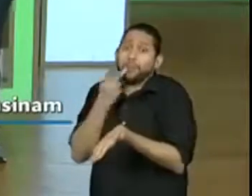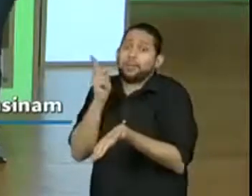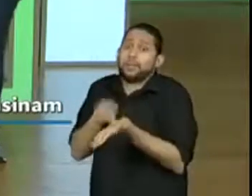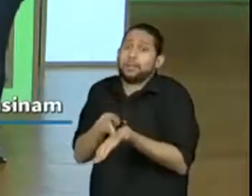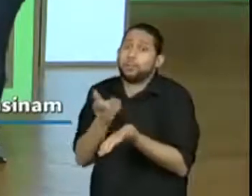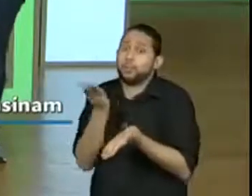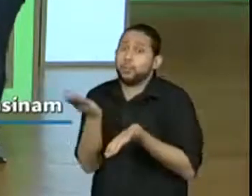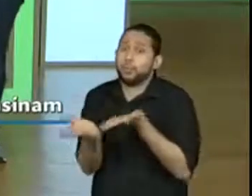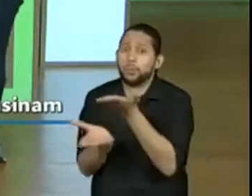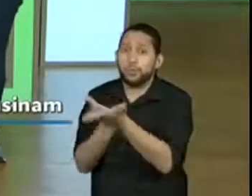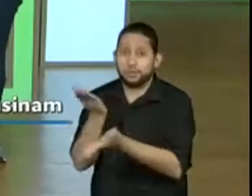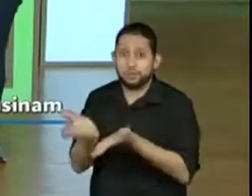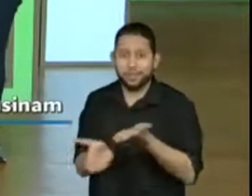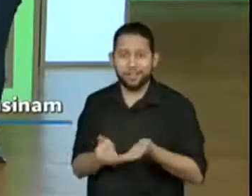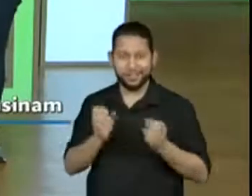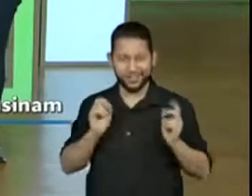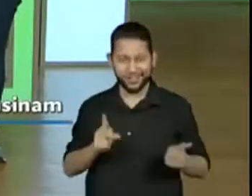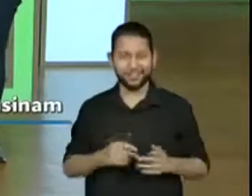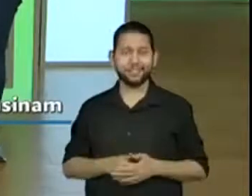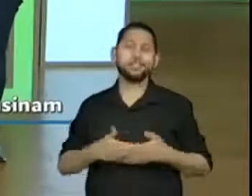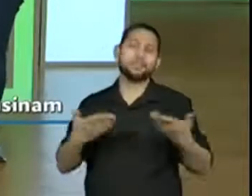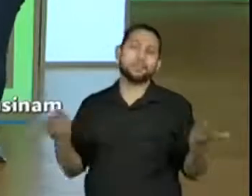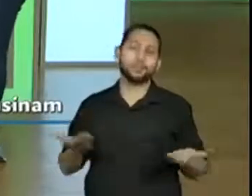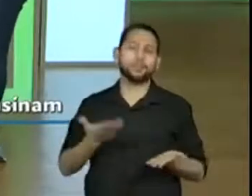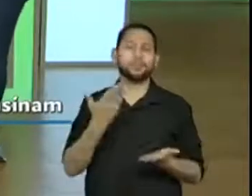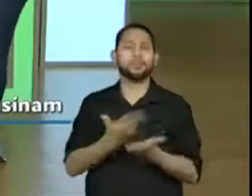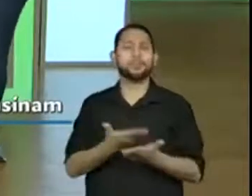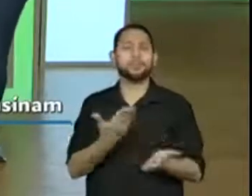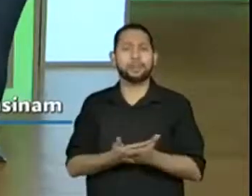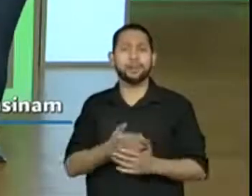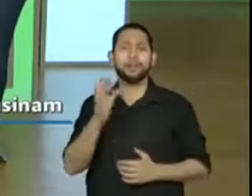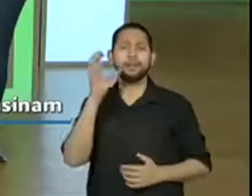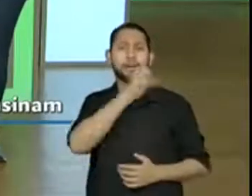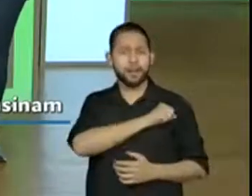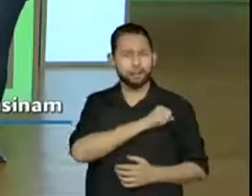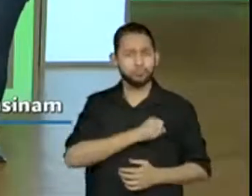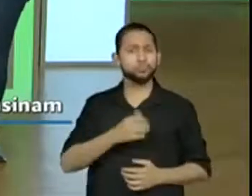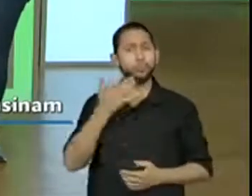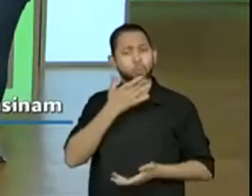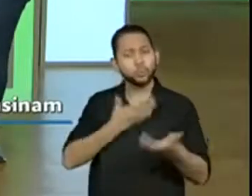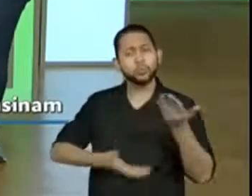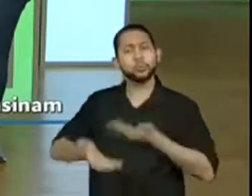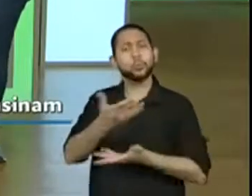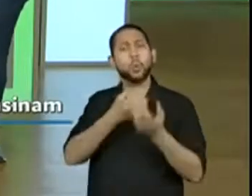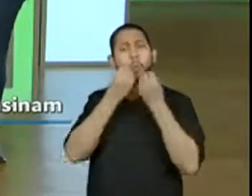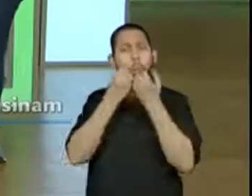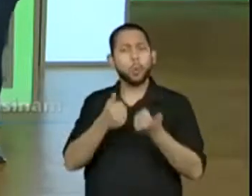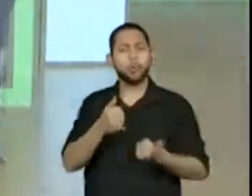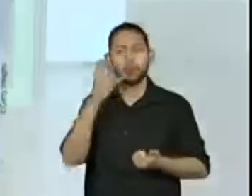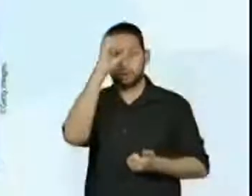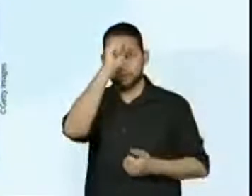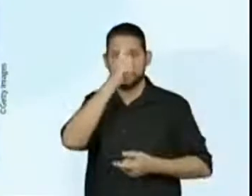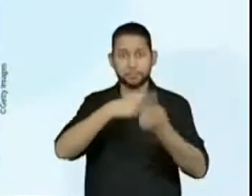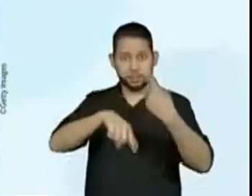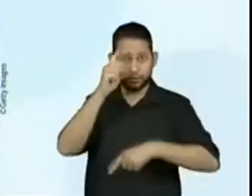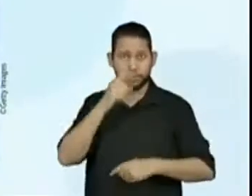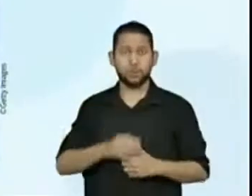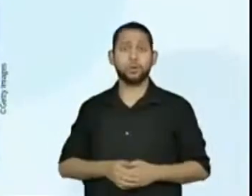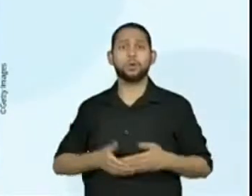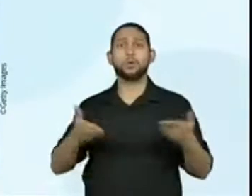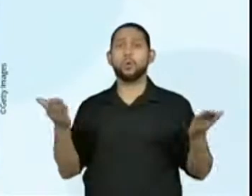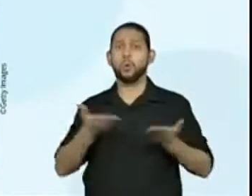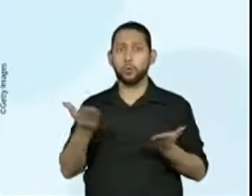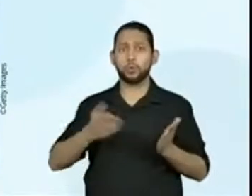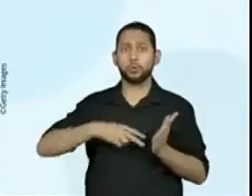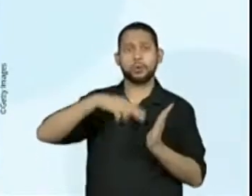Adorei a discussão e nossa aula passou muito rápido. E foi muito deliciosa. Amei. Então, hoje tivemos a oportunidade